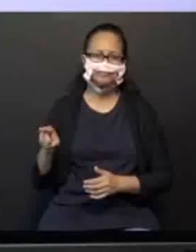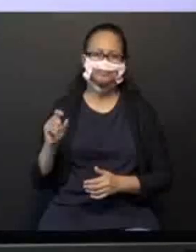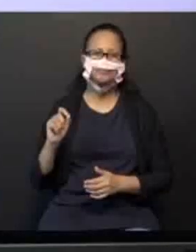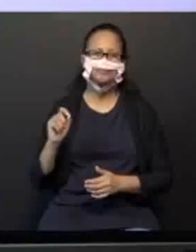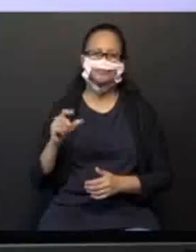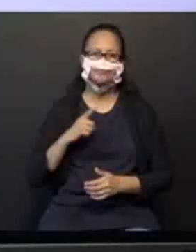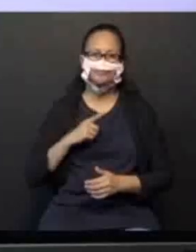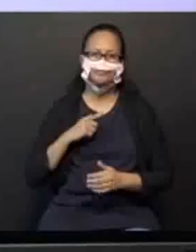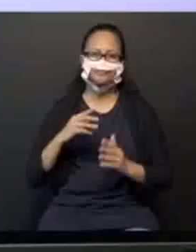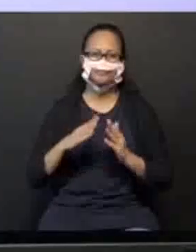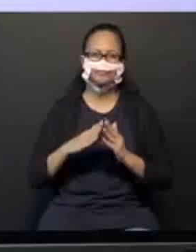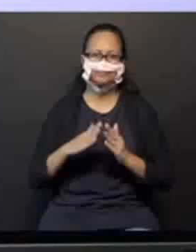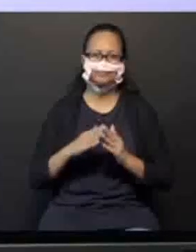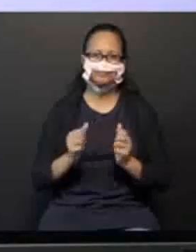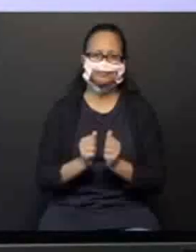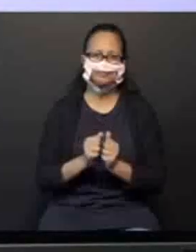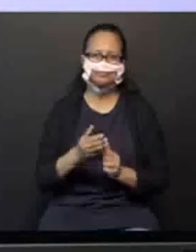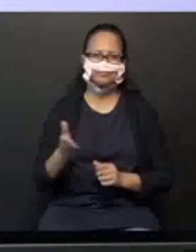vocês. Tá?